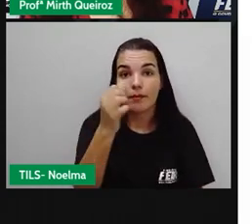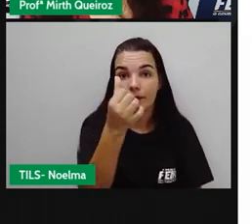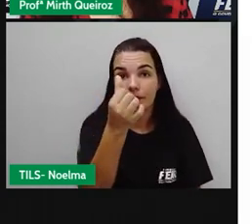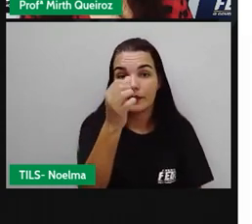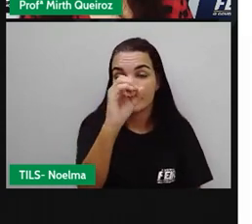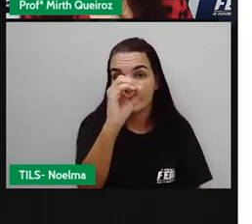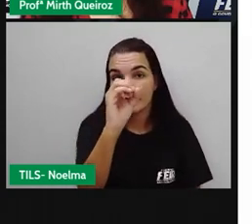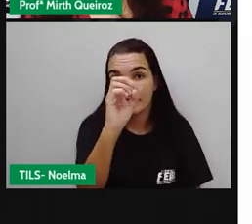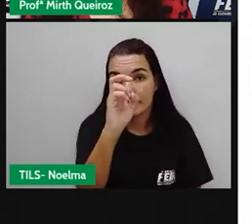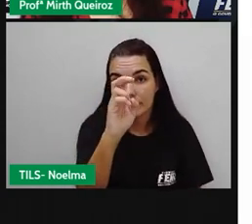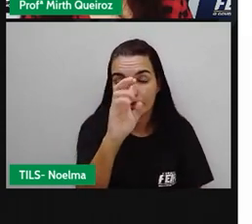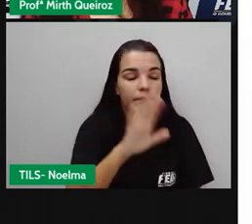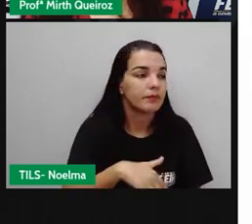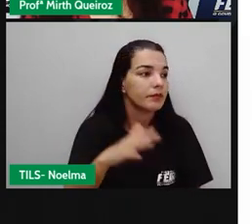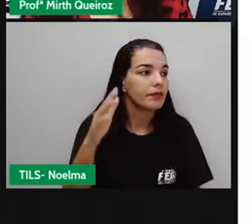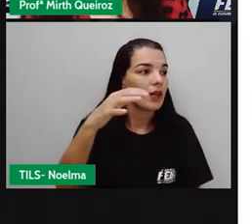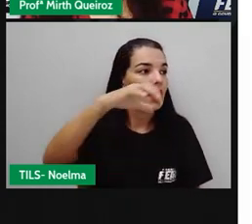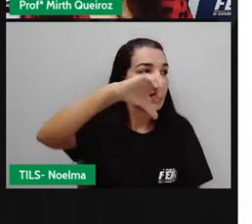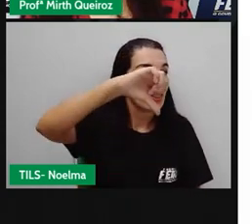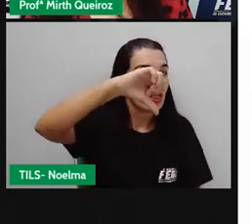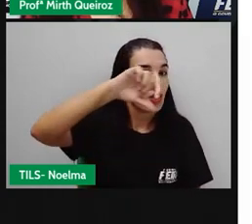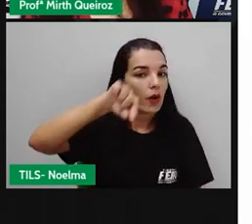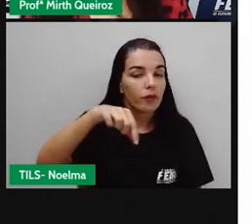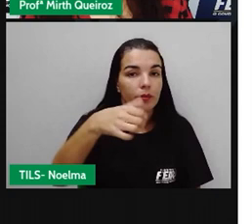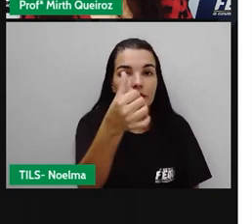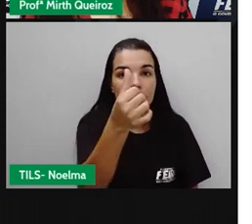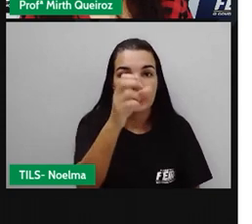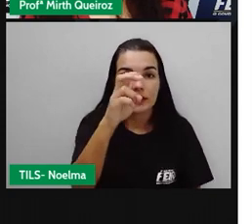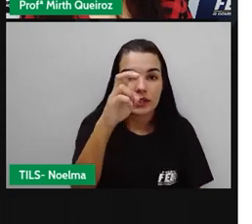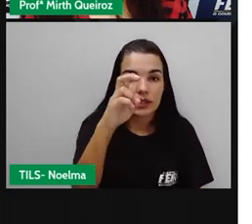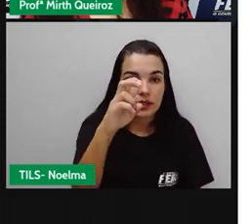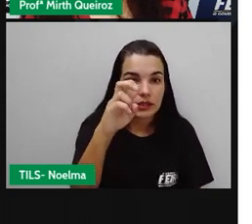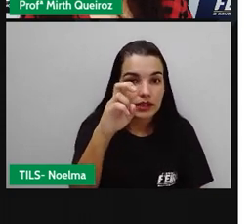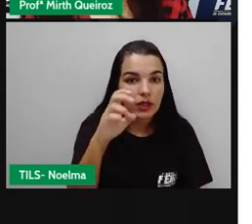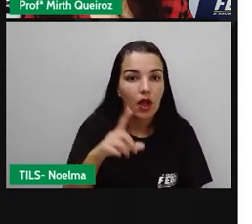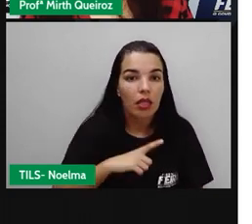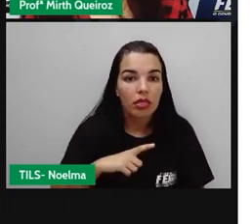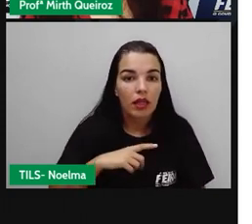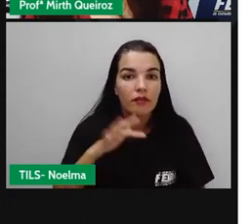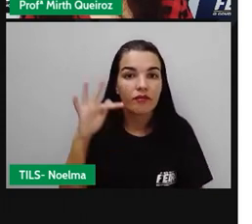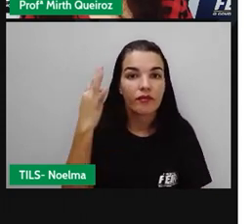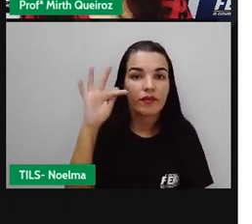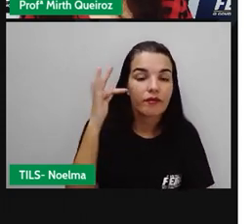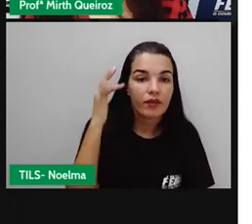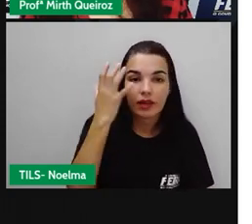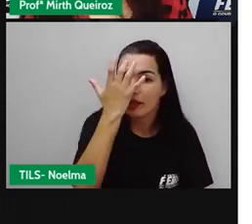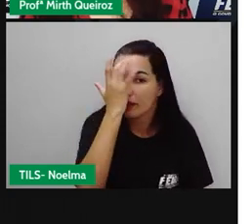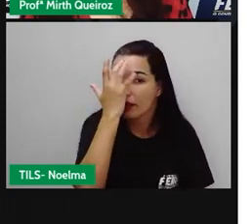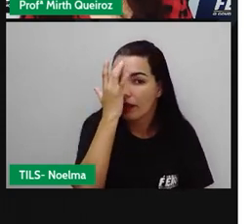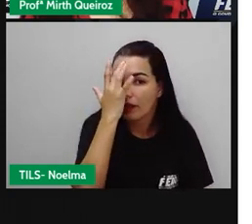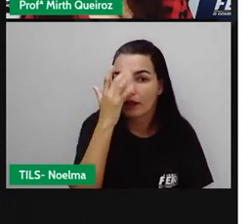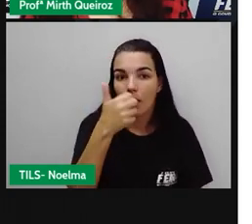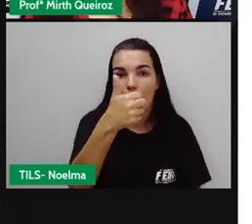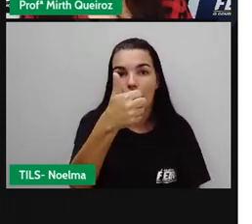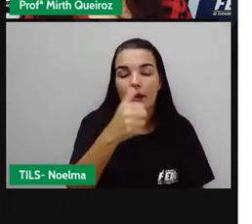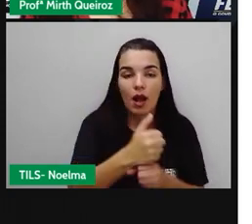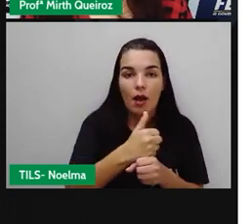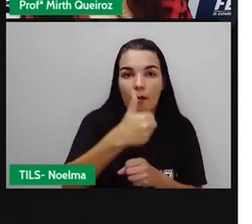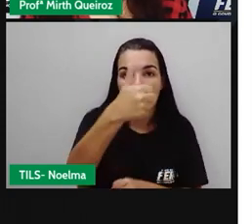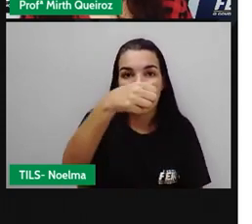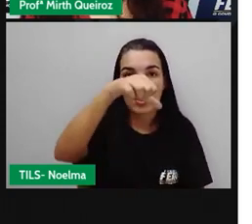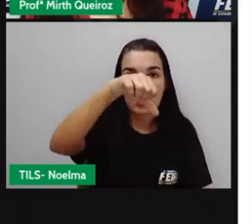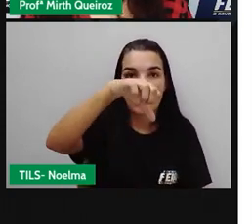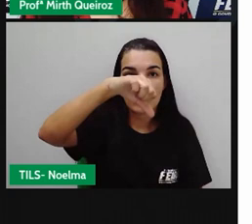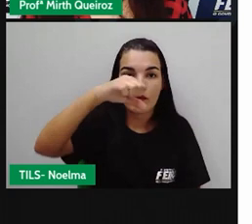de fevereiro de 1998, olha, tem muito tempo, né? Tem mais aí de 10 anos. Não somente